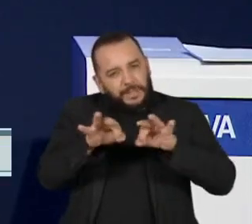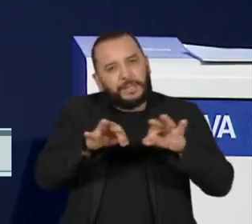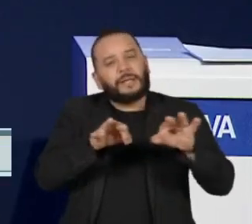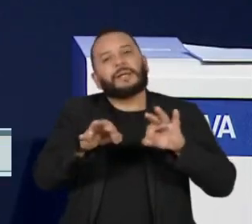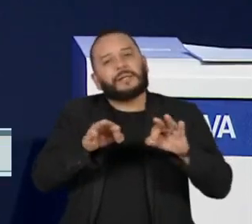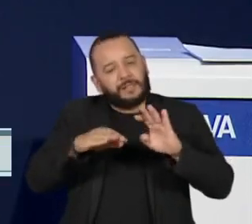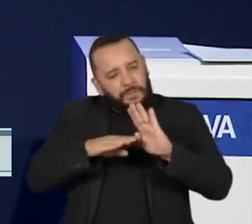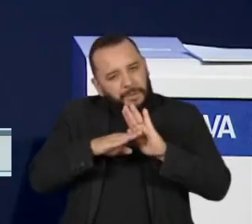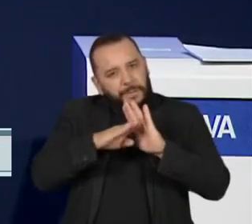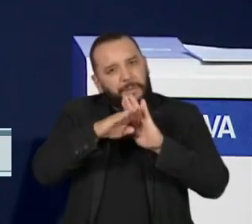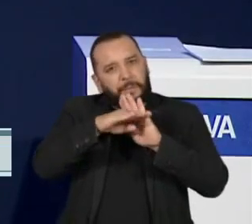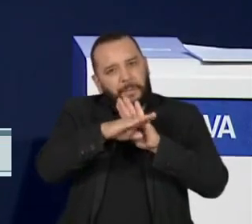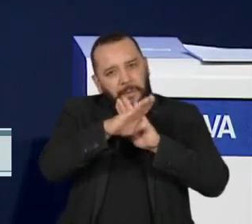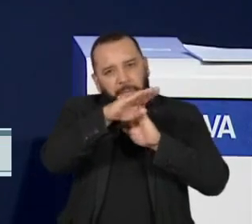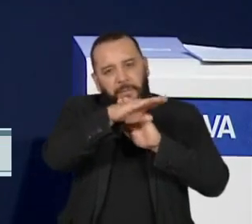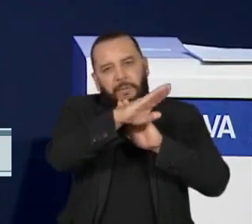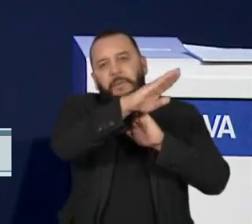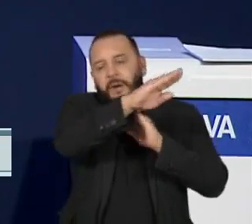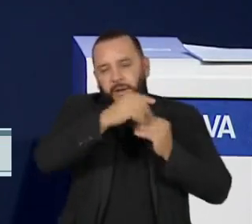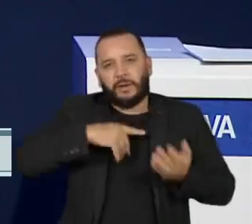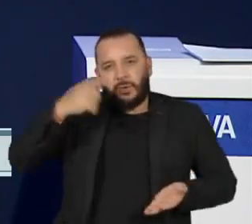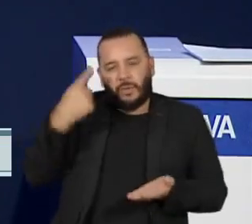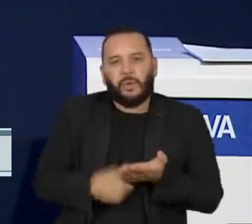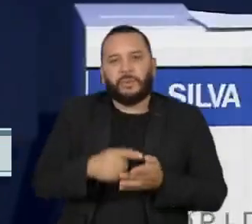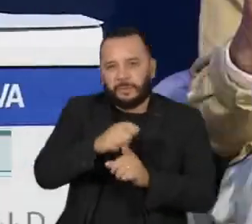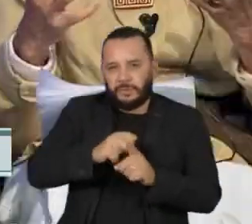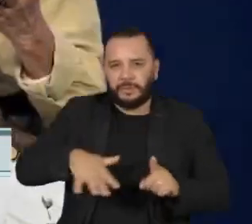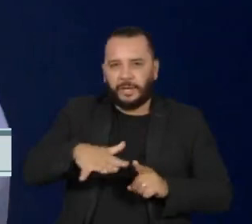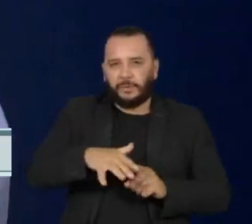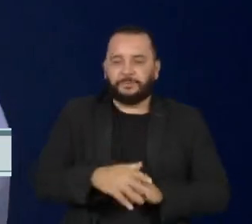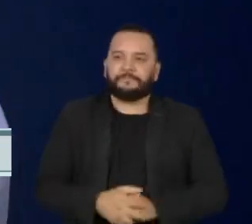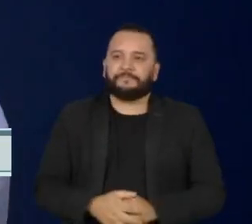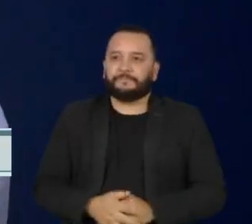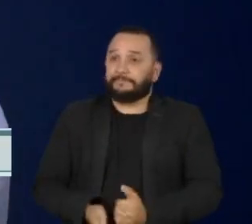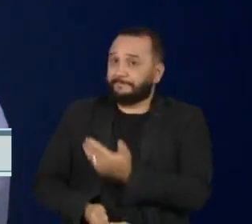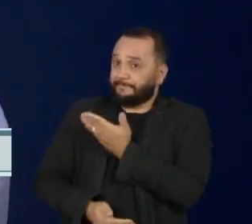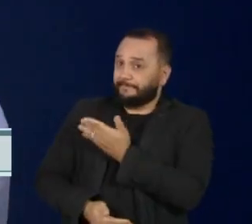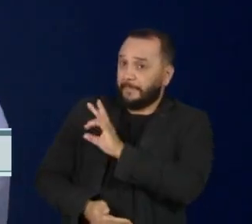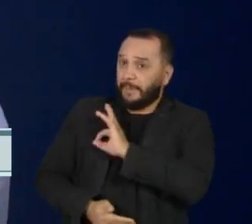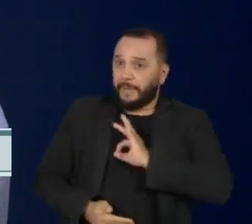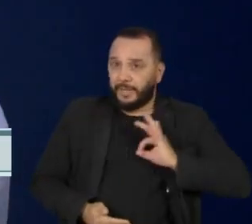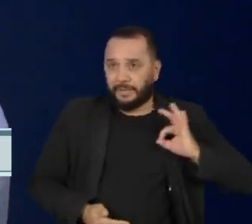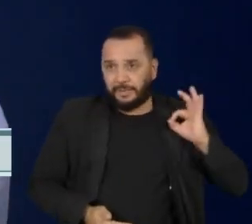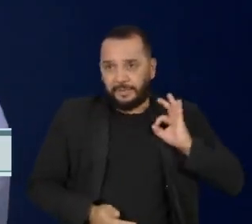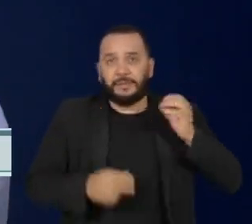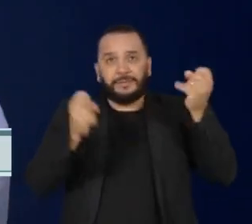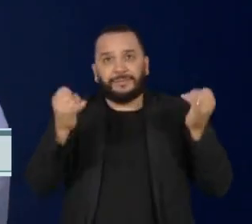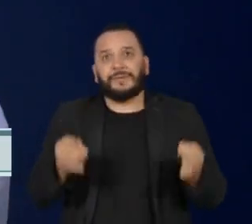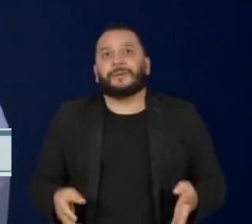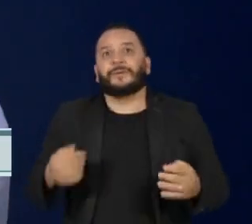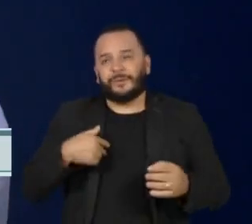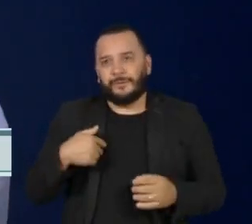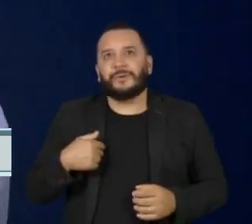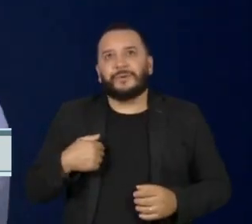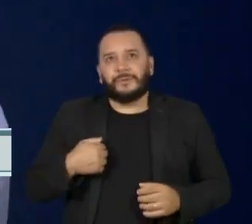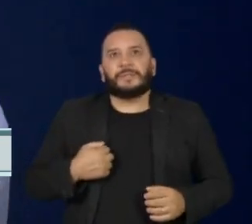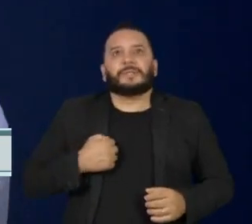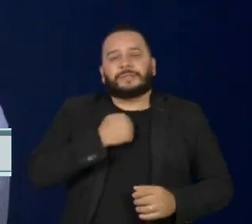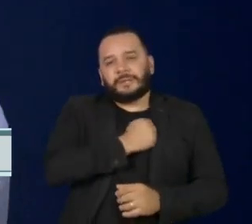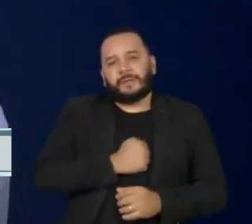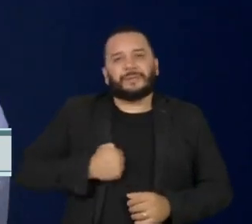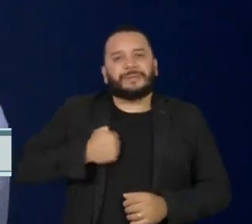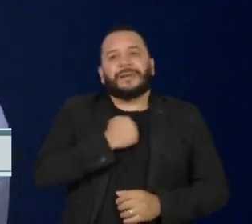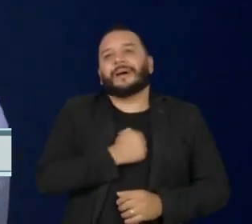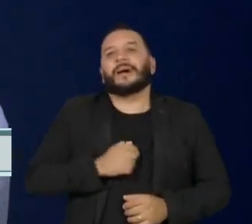de médio e longo prazo, um compromisso social. Marina Silva falou que é evidente a saudade que o mundo sentia de um